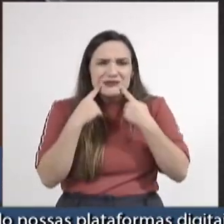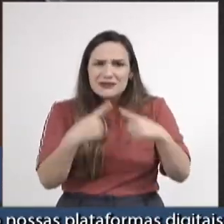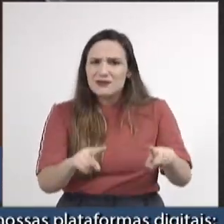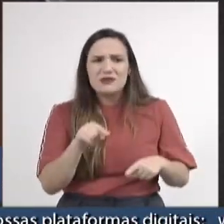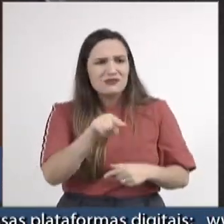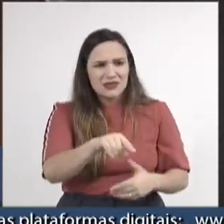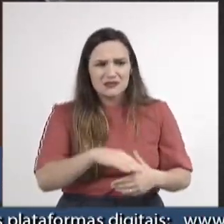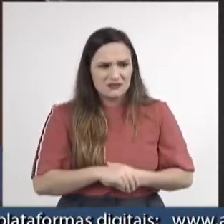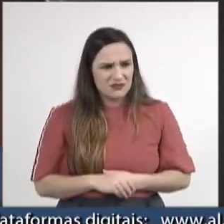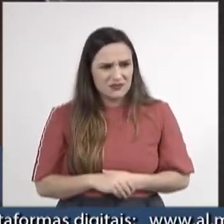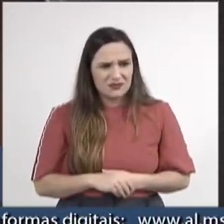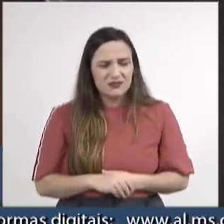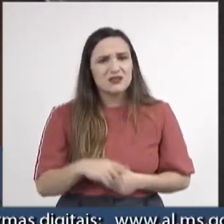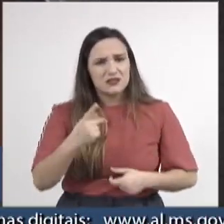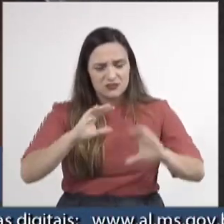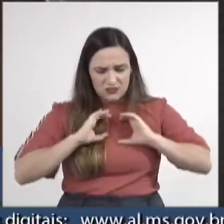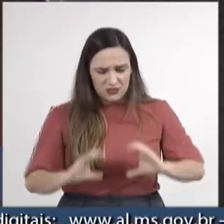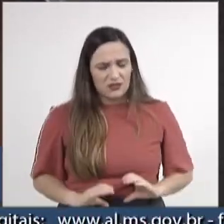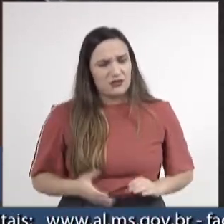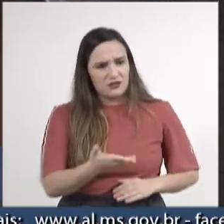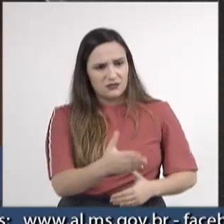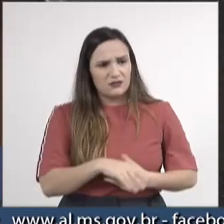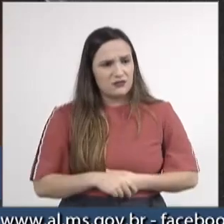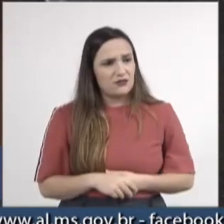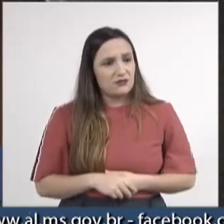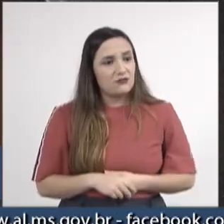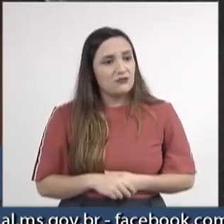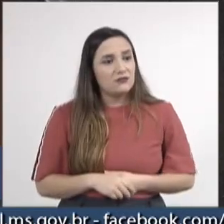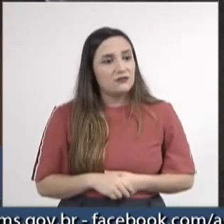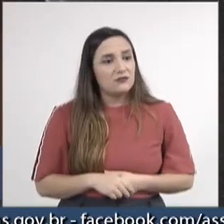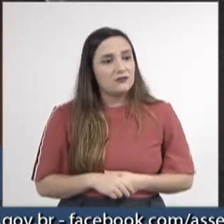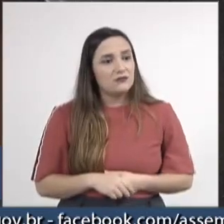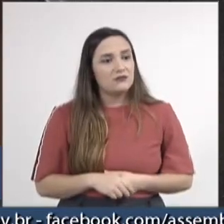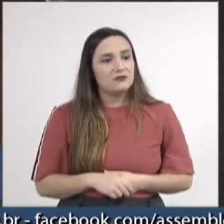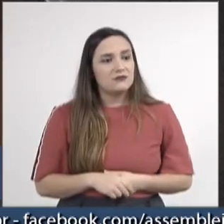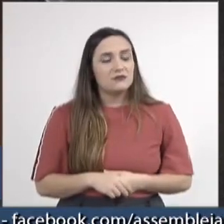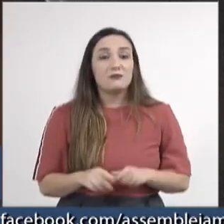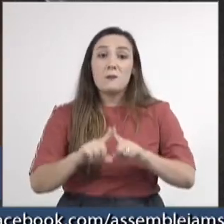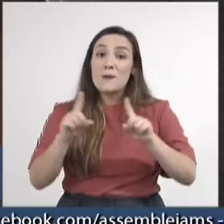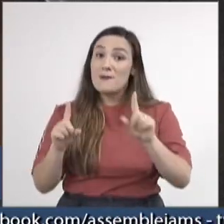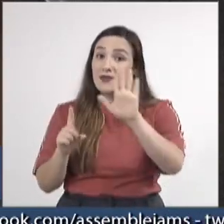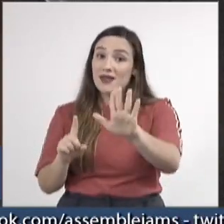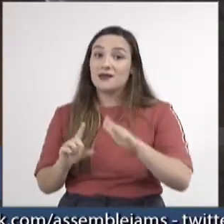apontar em relação ao comportamento de vossa excelência. Mas eu quis dizer que